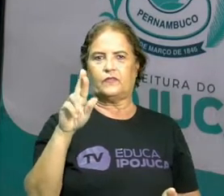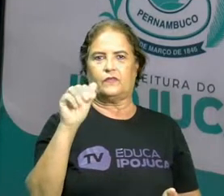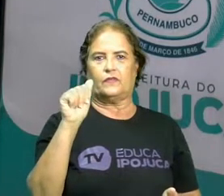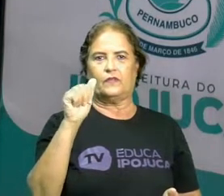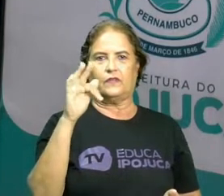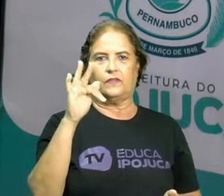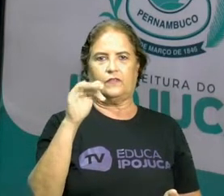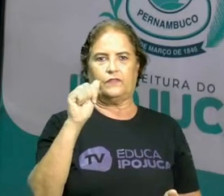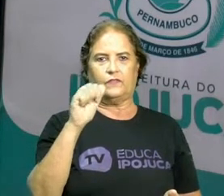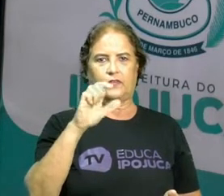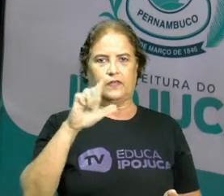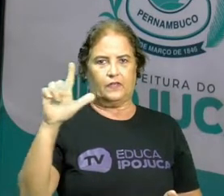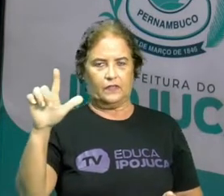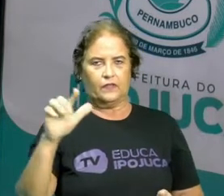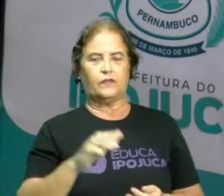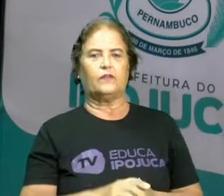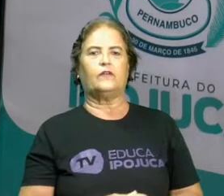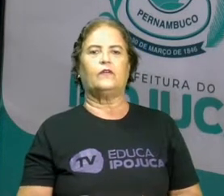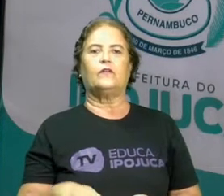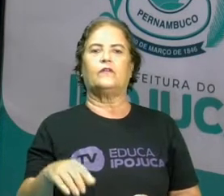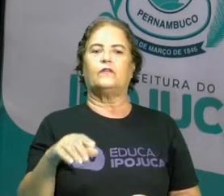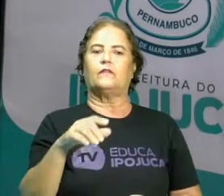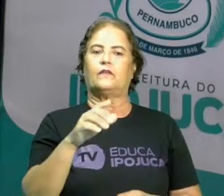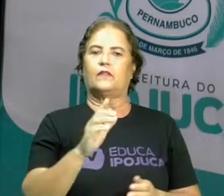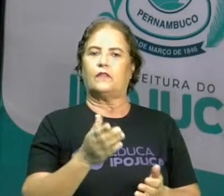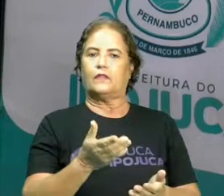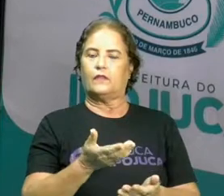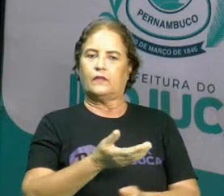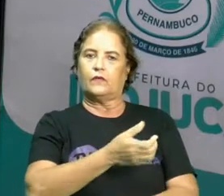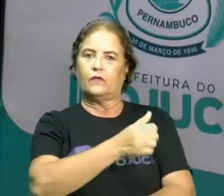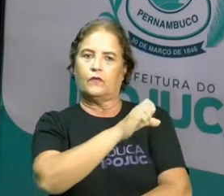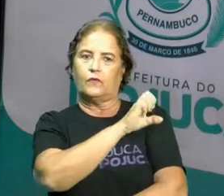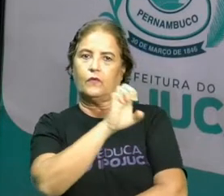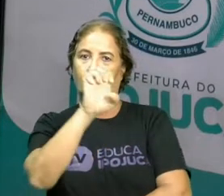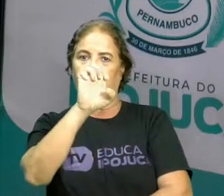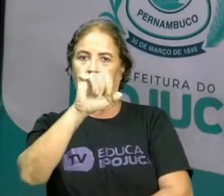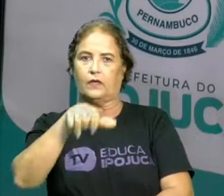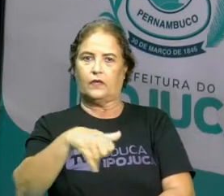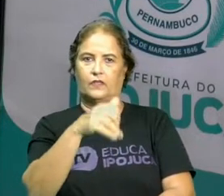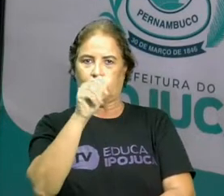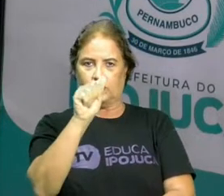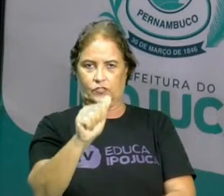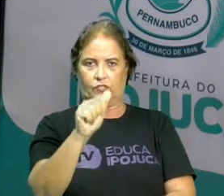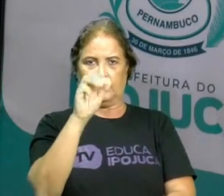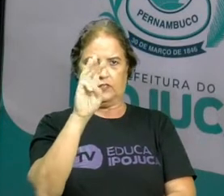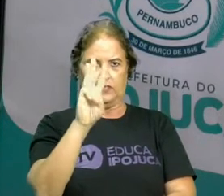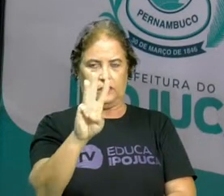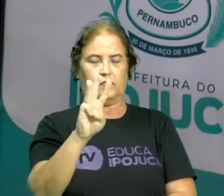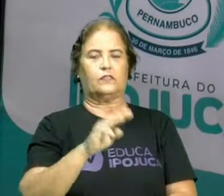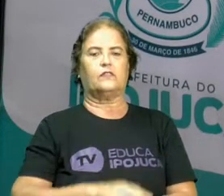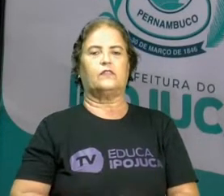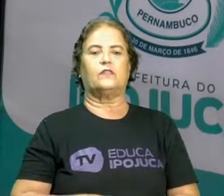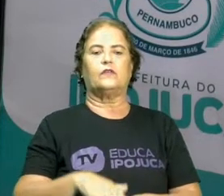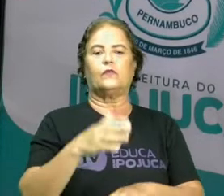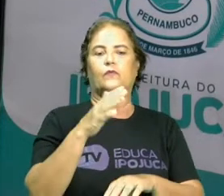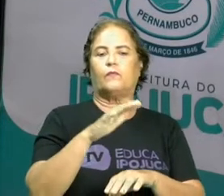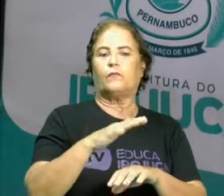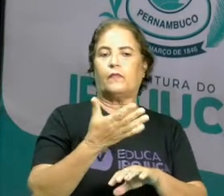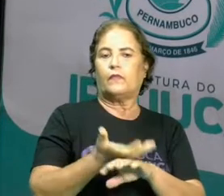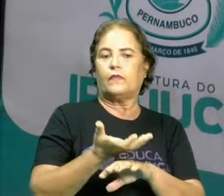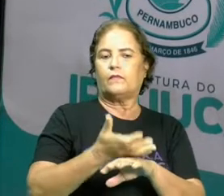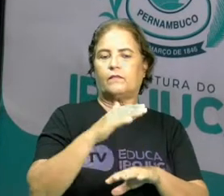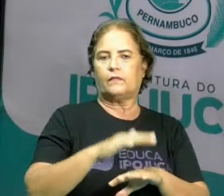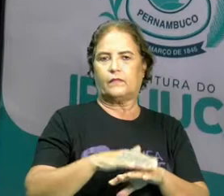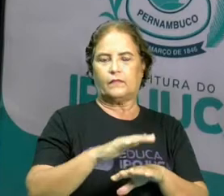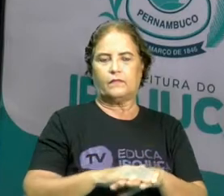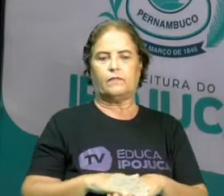Silva e vou estar com vocês do EJA 3 na disciplina de matemática. A partir de agora, nós vamos